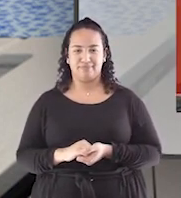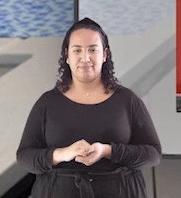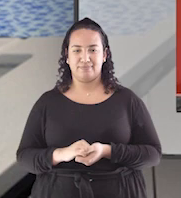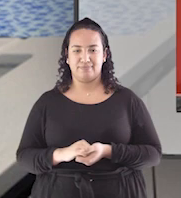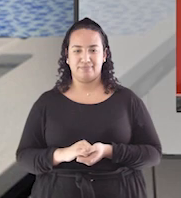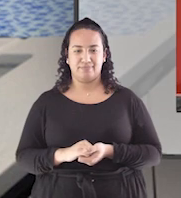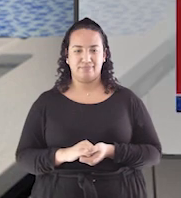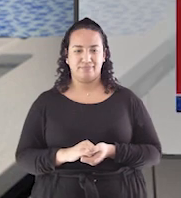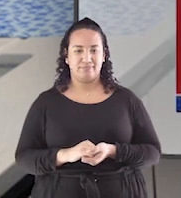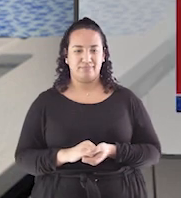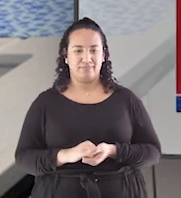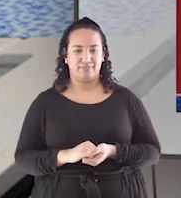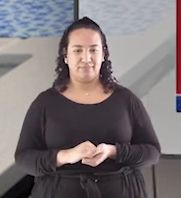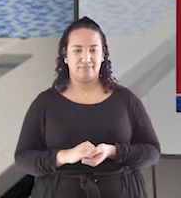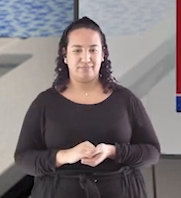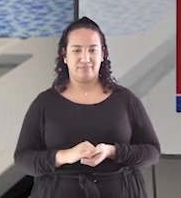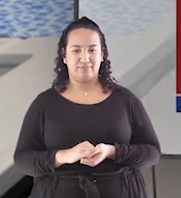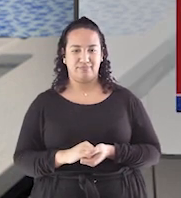Uhul.